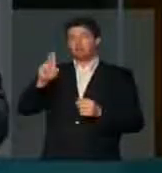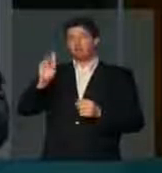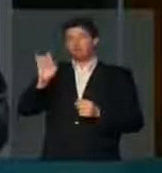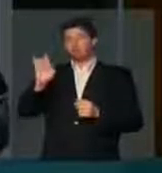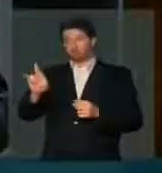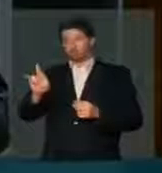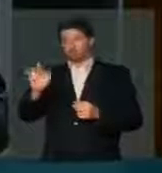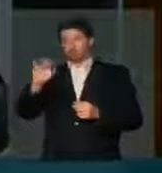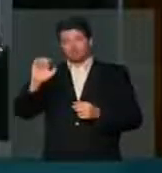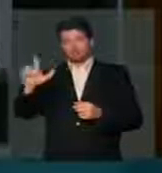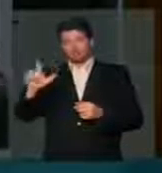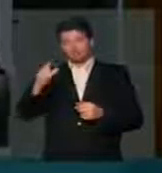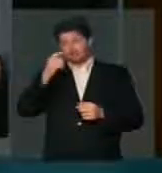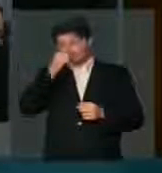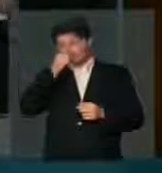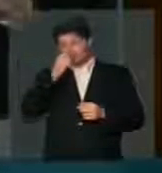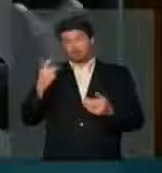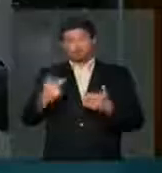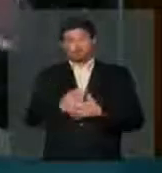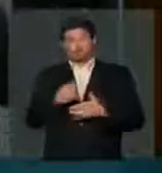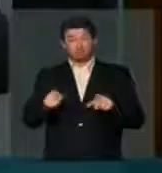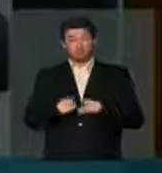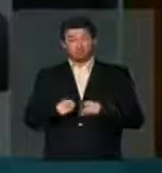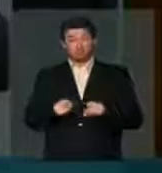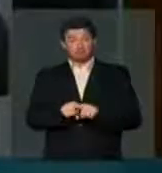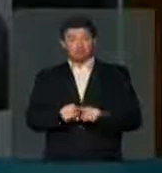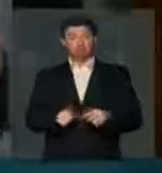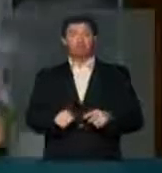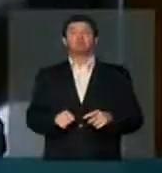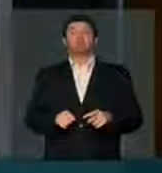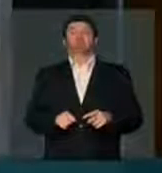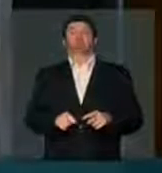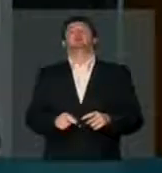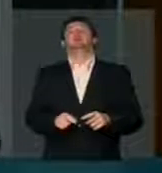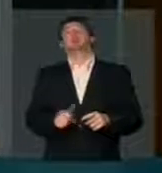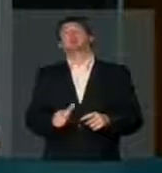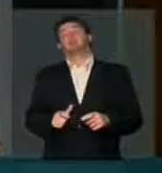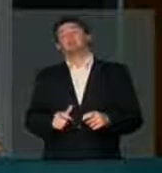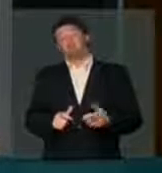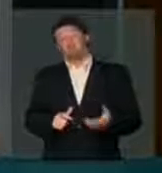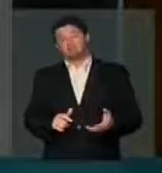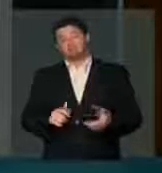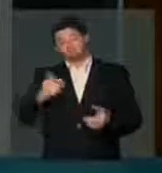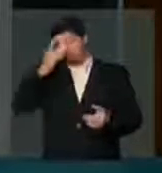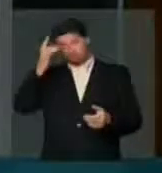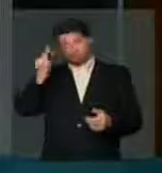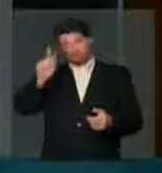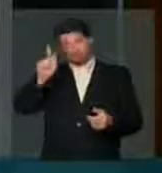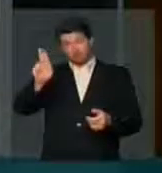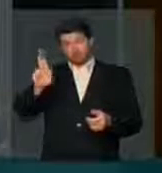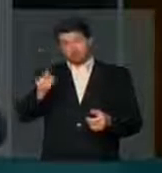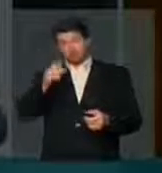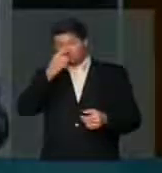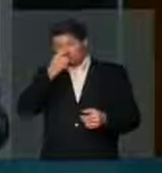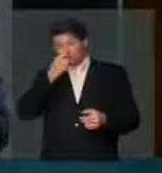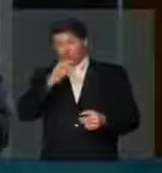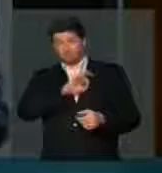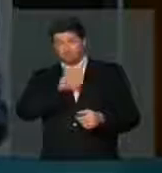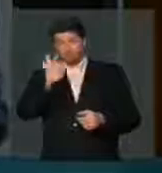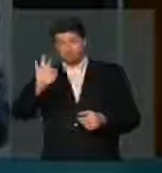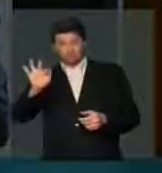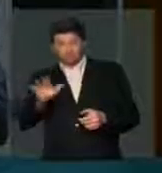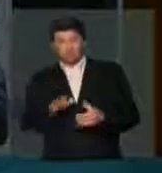fiscais, está acontecendo também com o pessoal da AGU, dos policiais